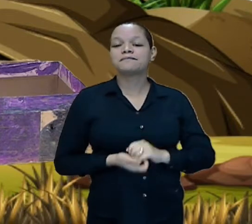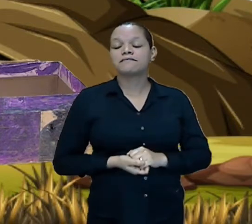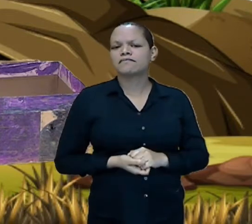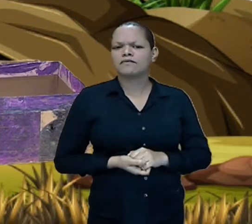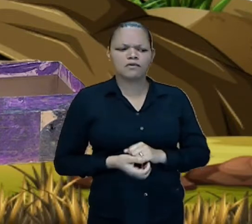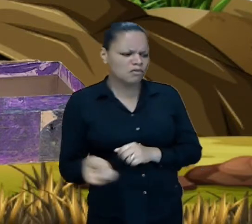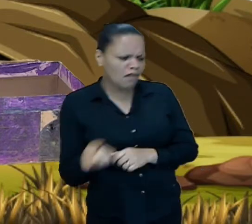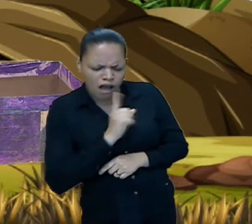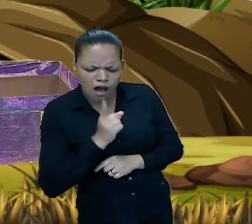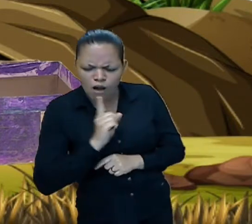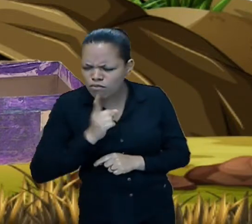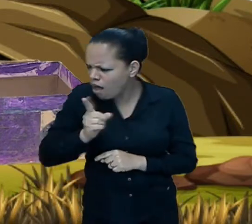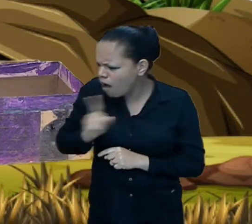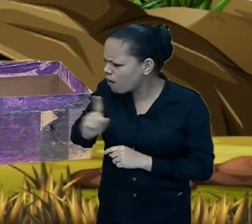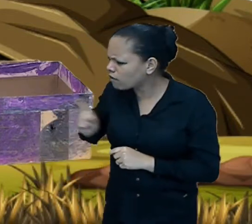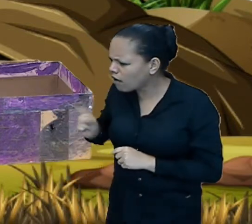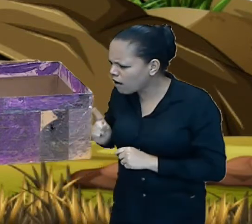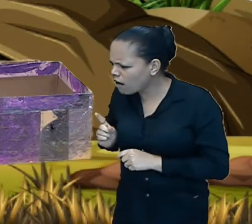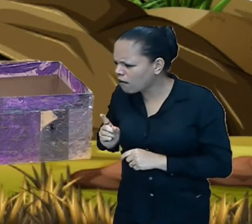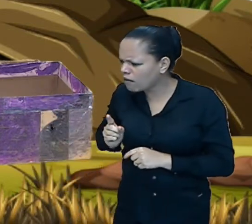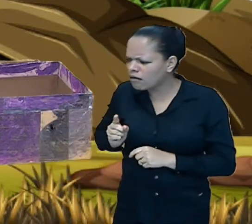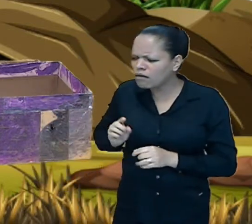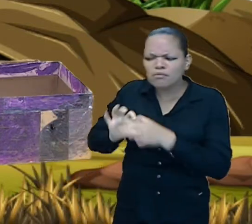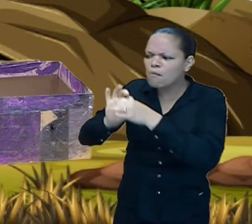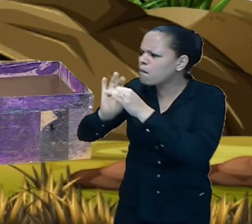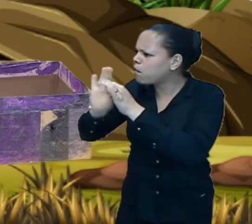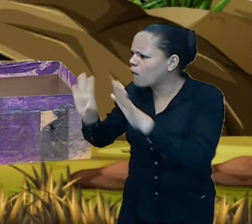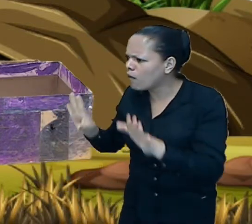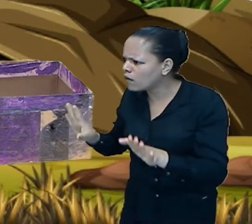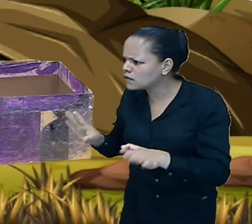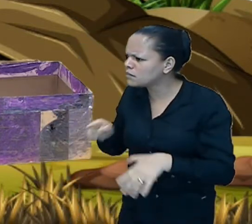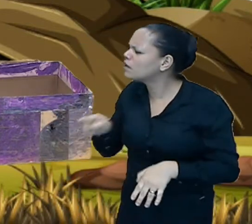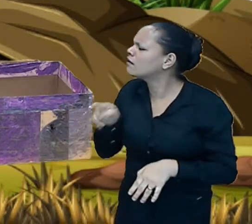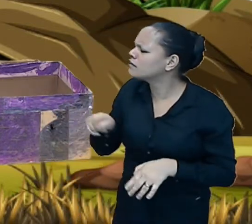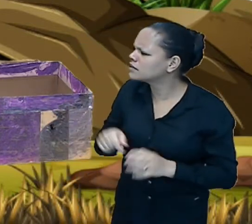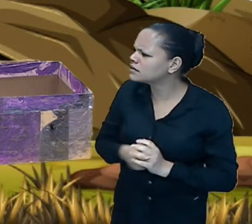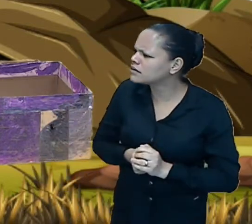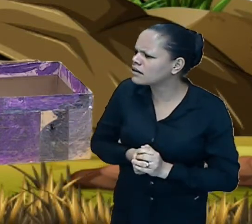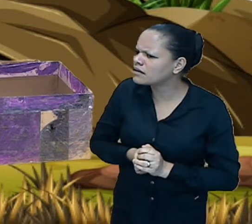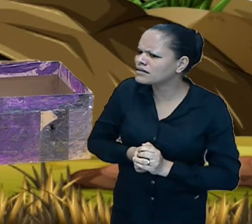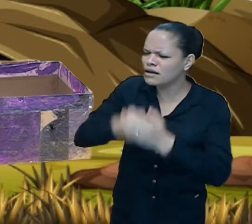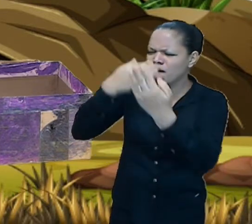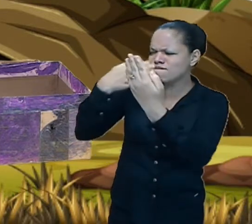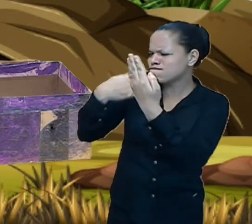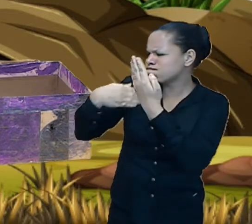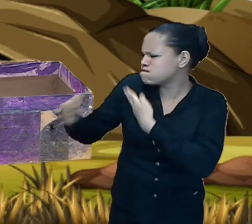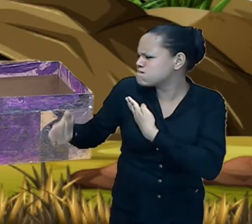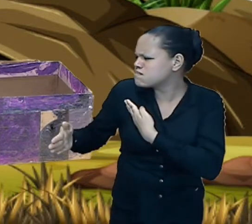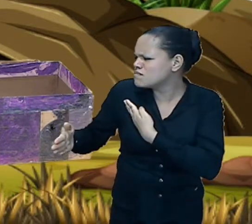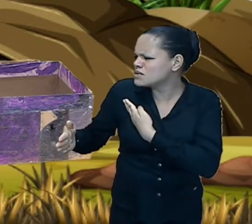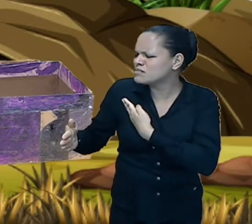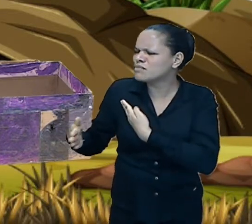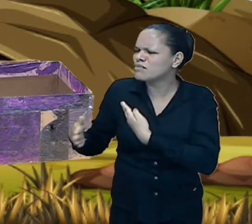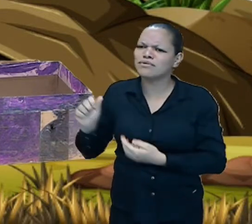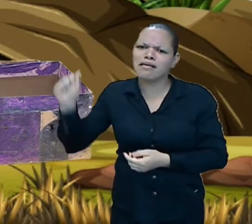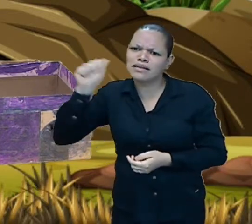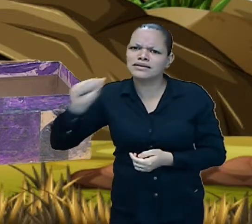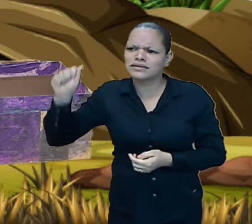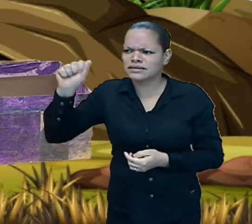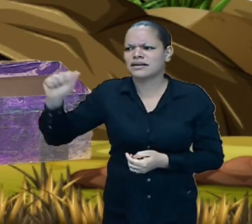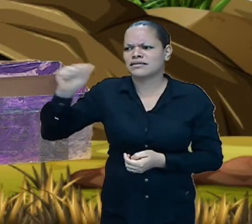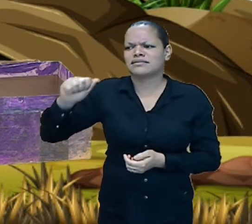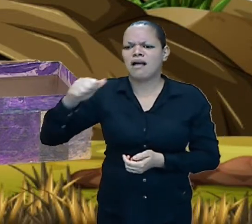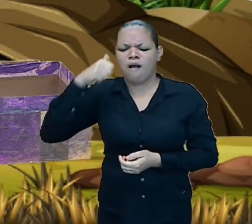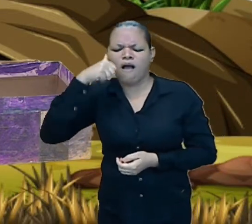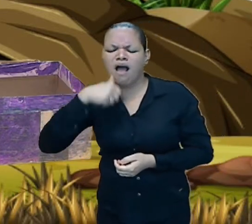expulso da associação associadas dos monstros monstruosos aí a mamãe monstra vai saber e